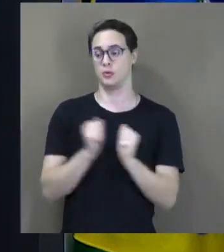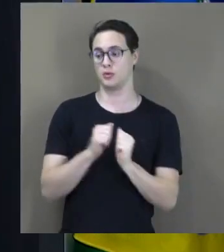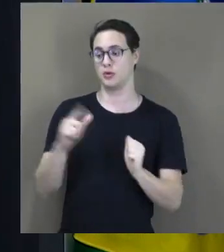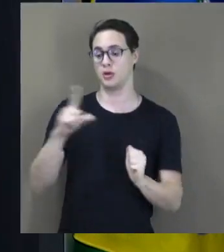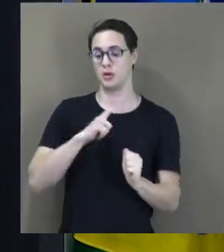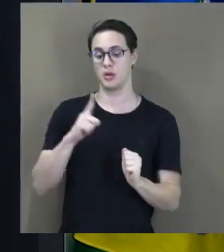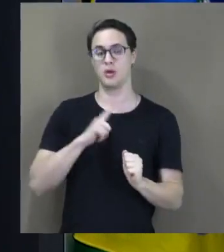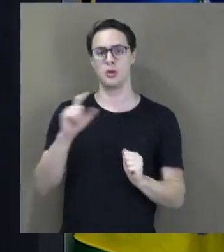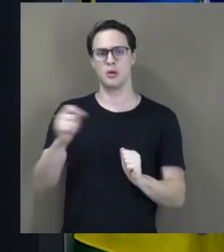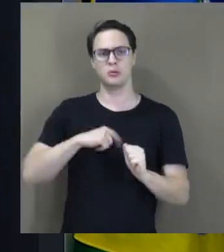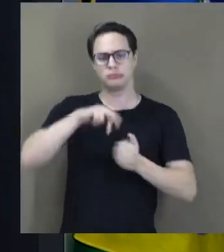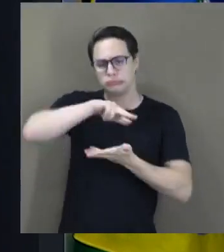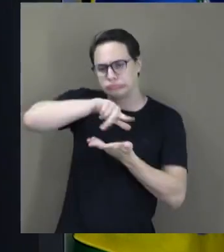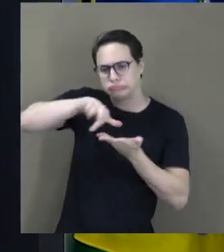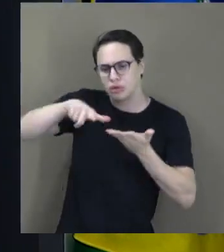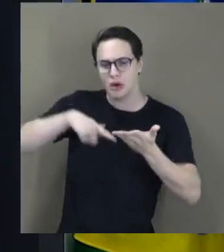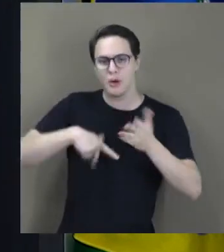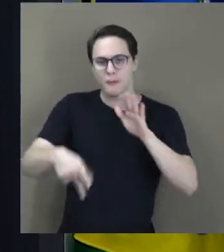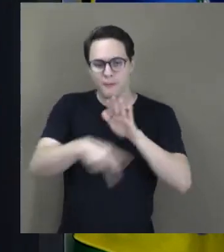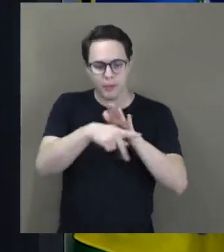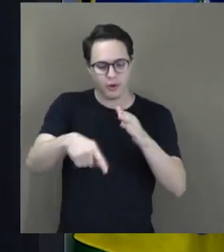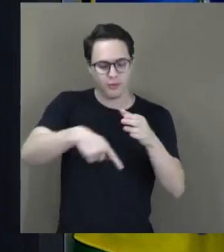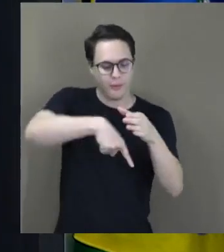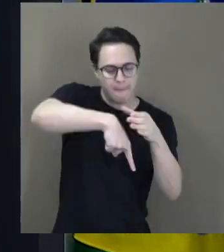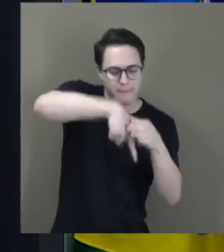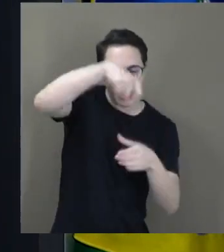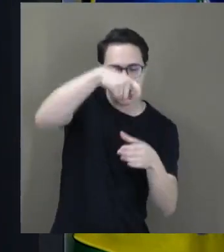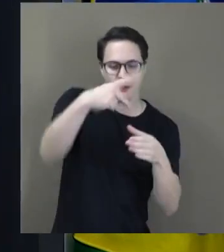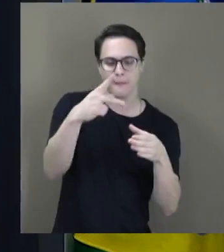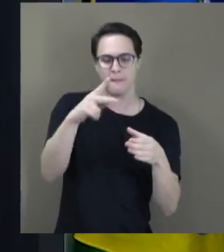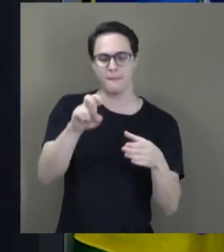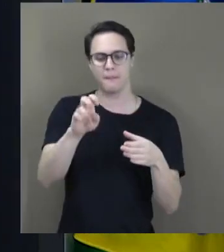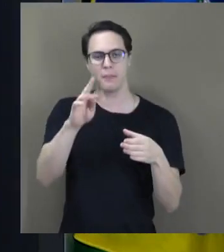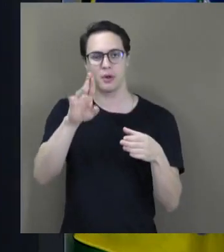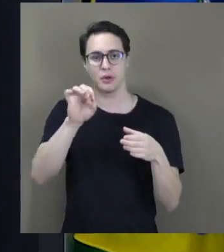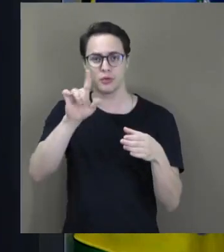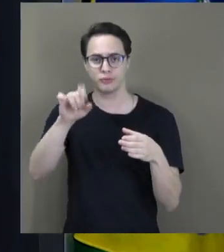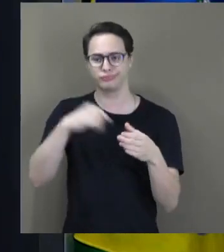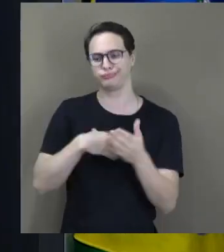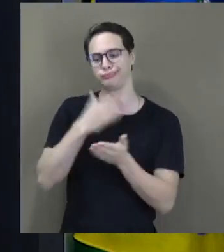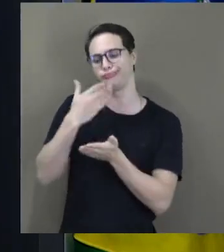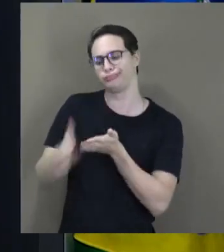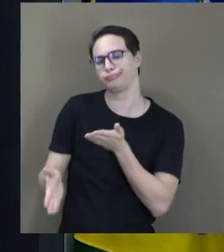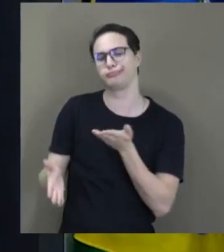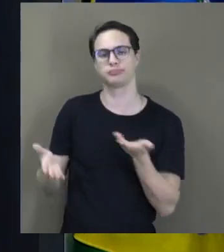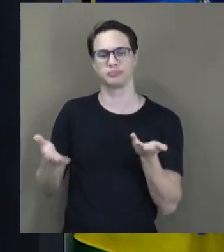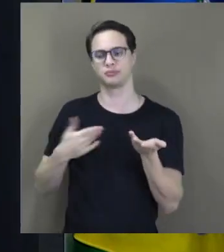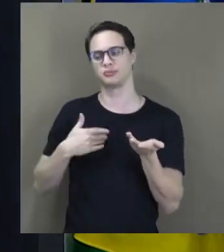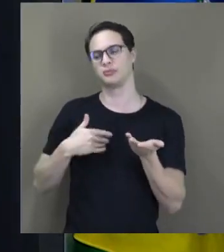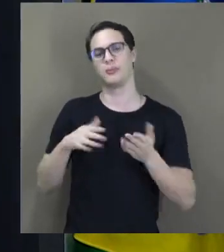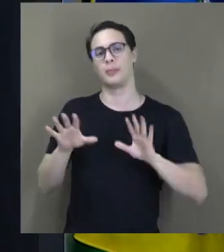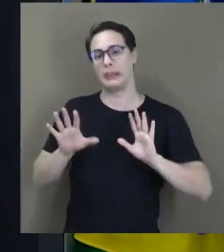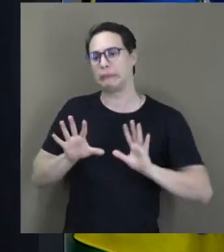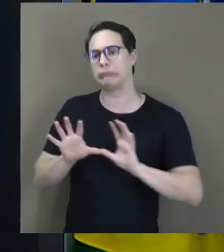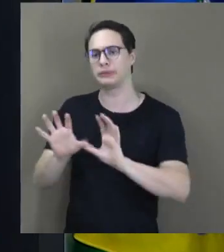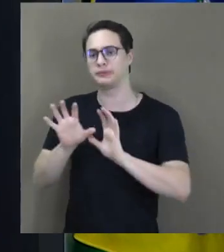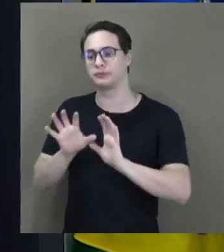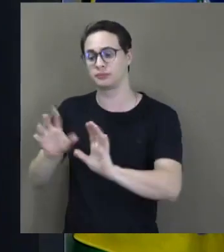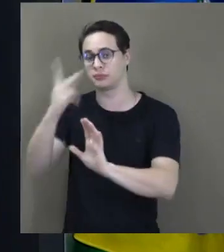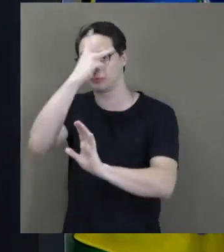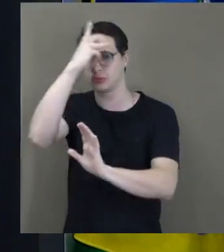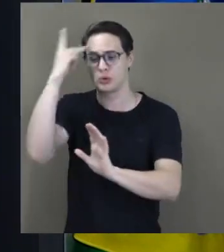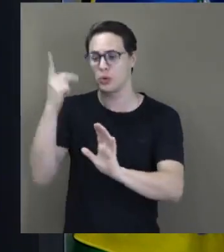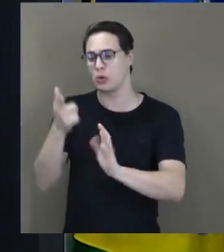que outros derivados do petróleo, também tem perdido competitividade, empurrando seus consumidores para os